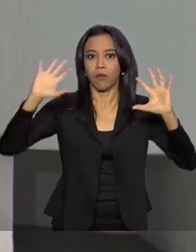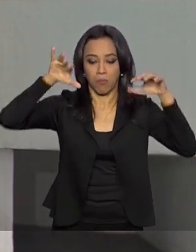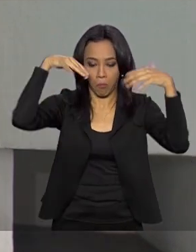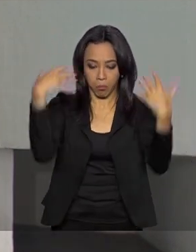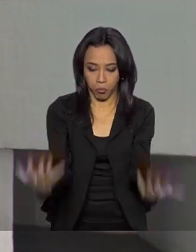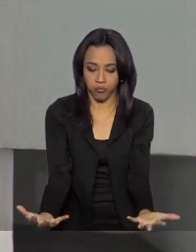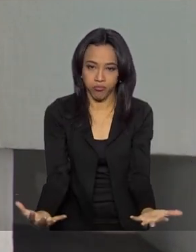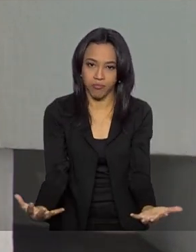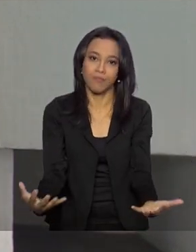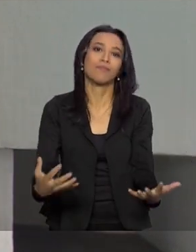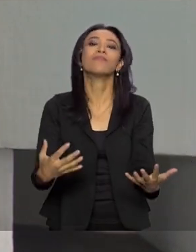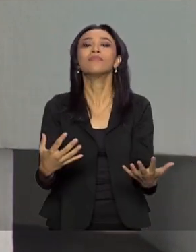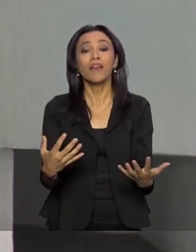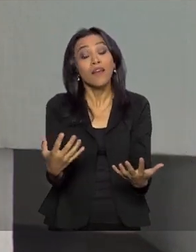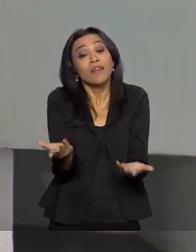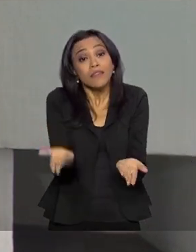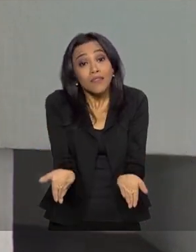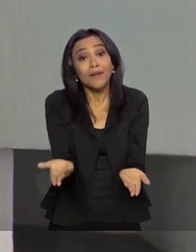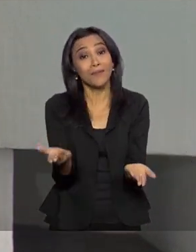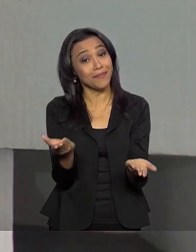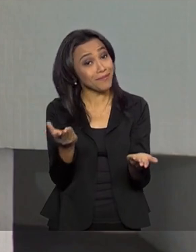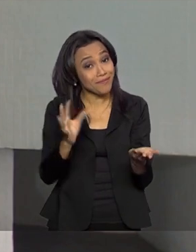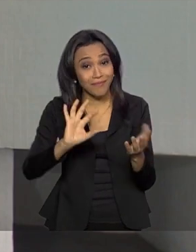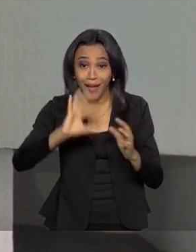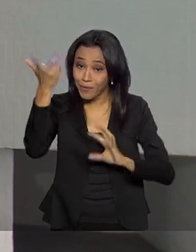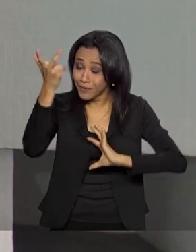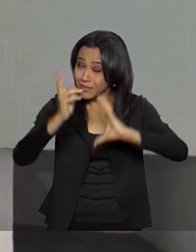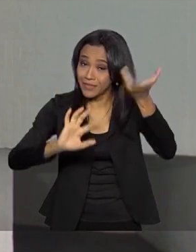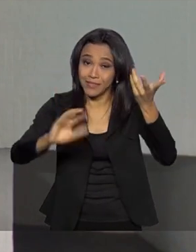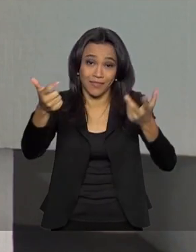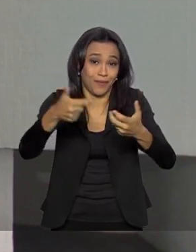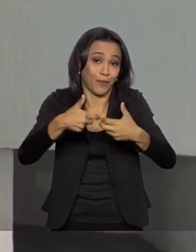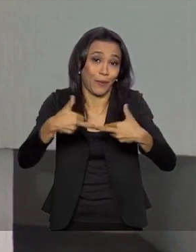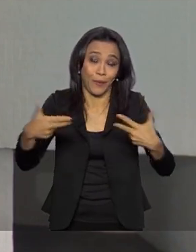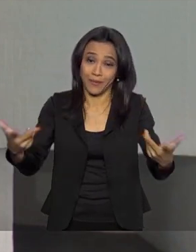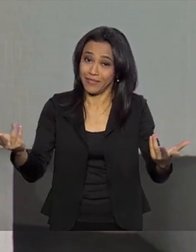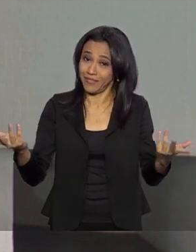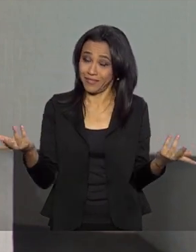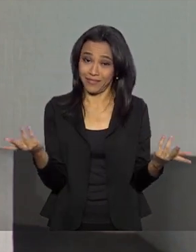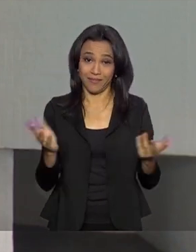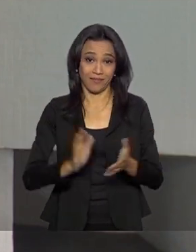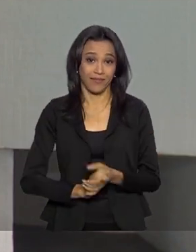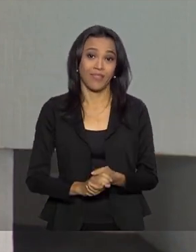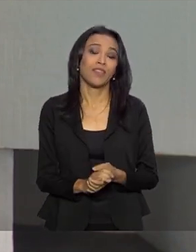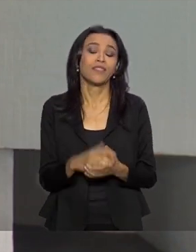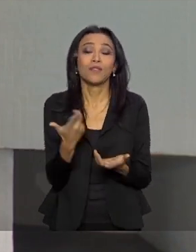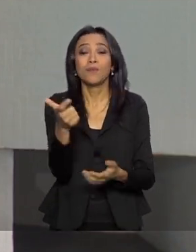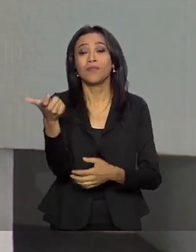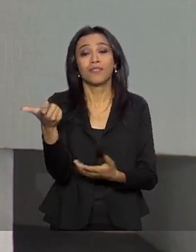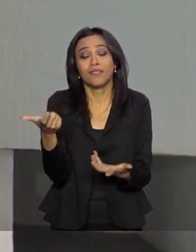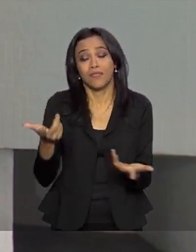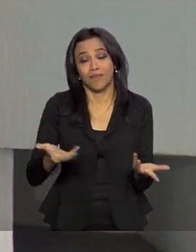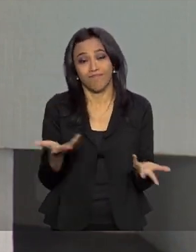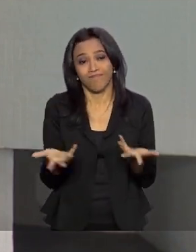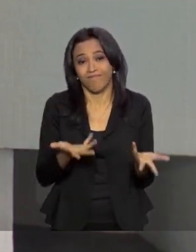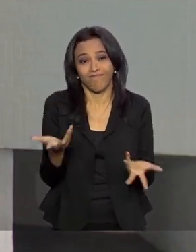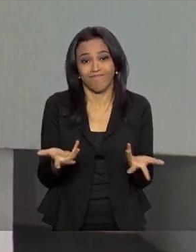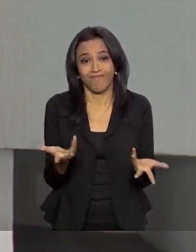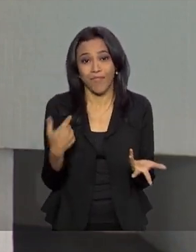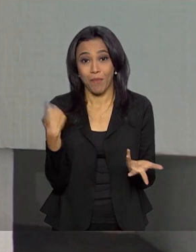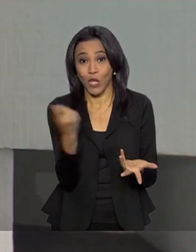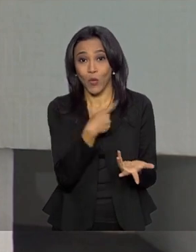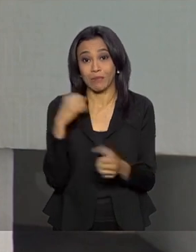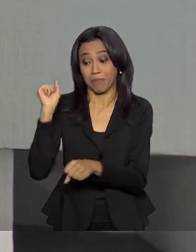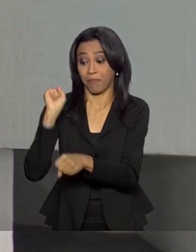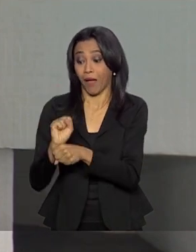Não, porque era tudo assim, muito depressa, então não dava para a gente